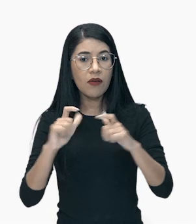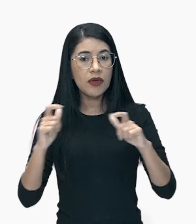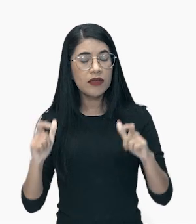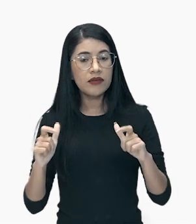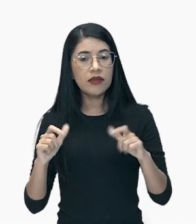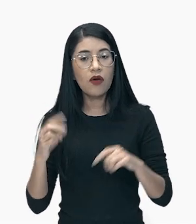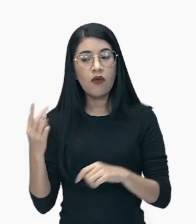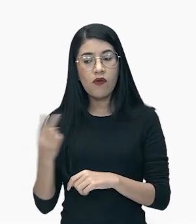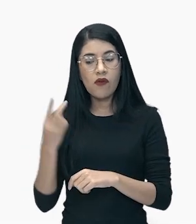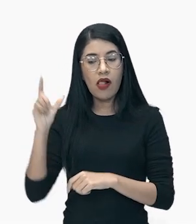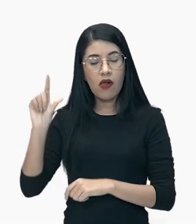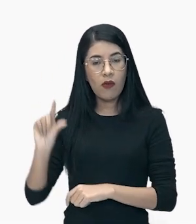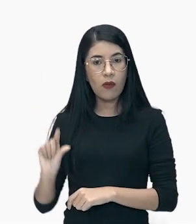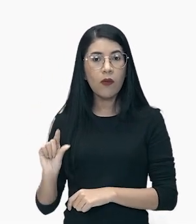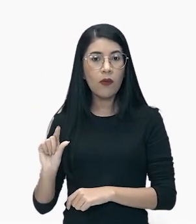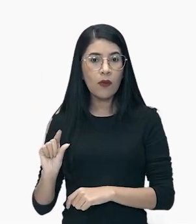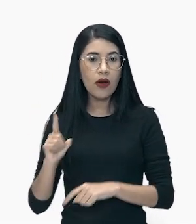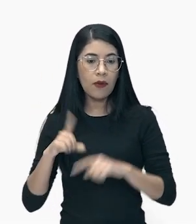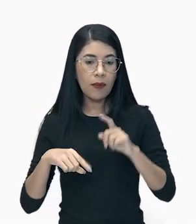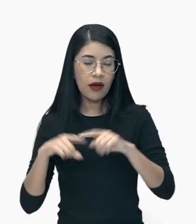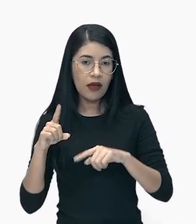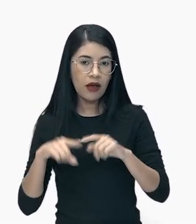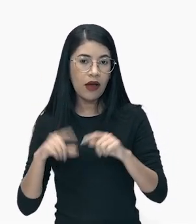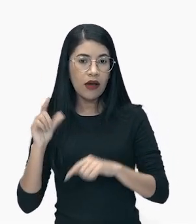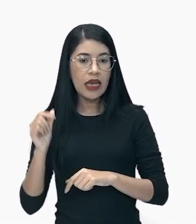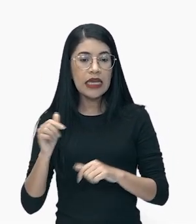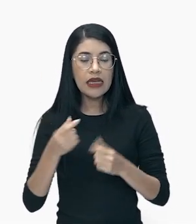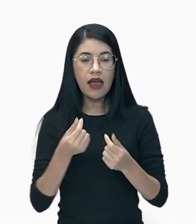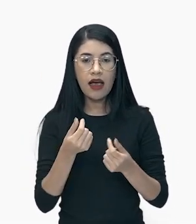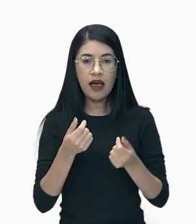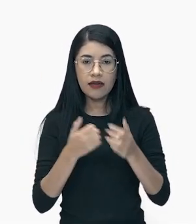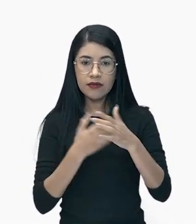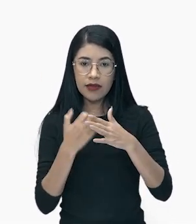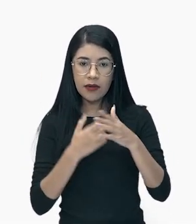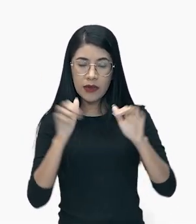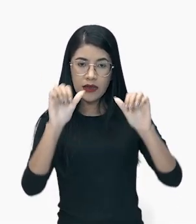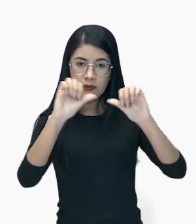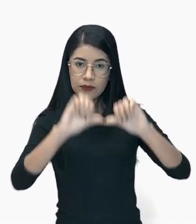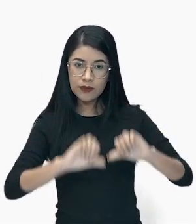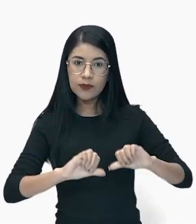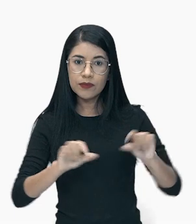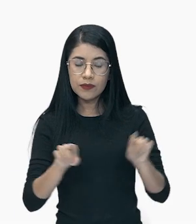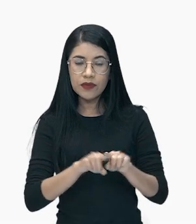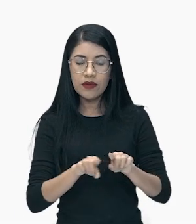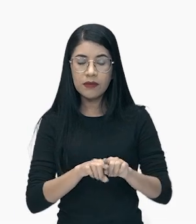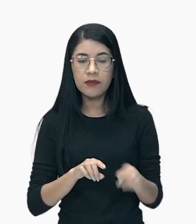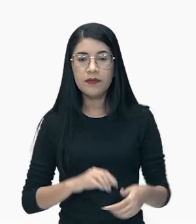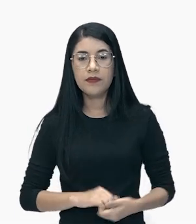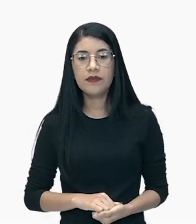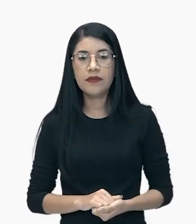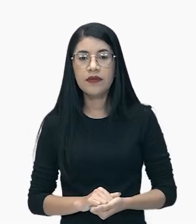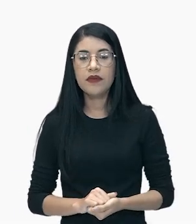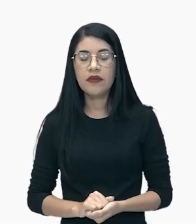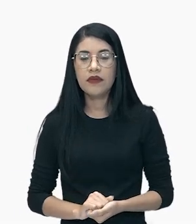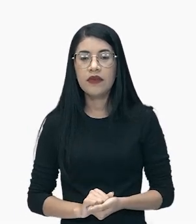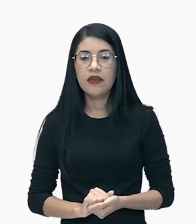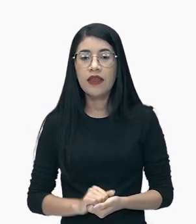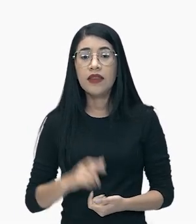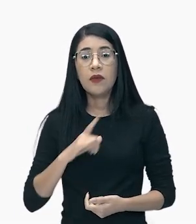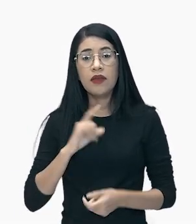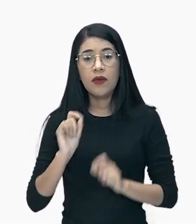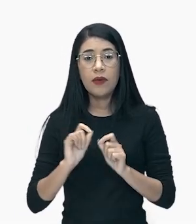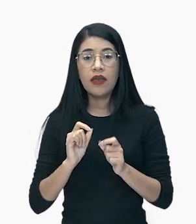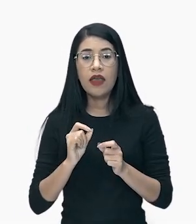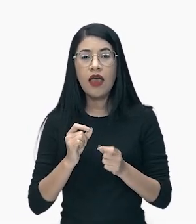para baixo e as empresas vão começar a falir. E também, na medida que ela vai falindo, houve ali o